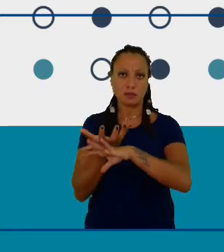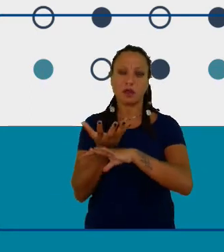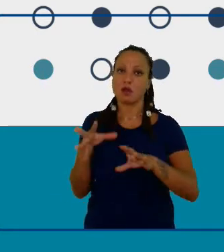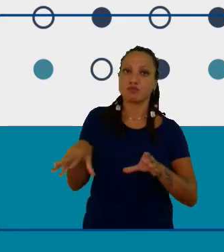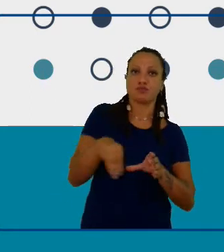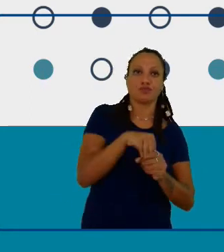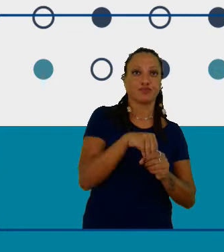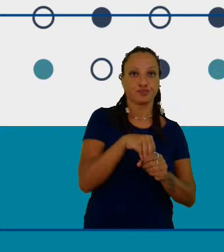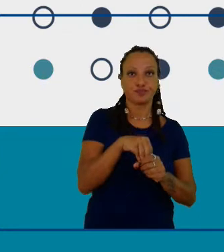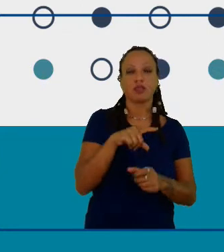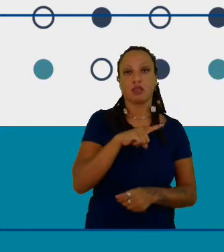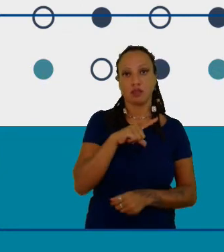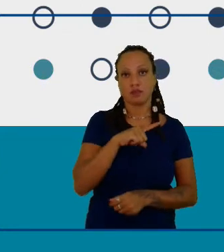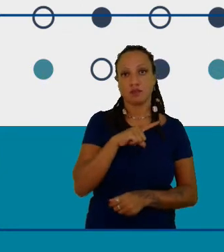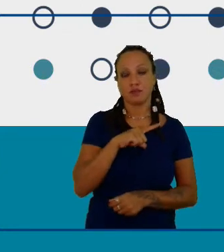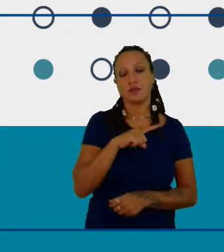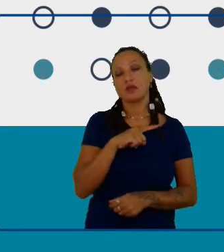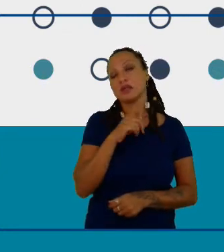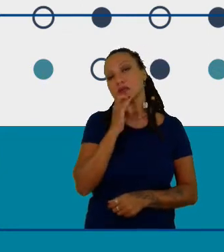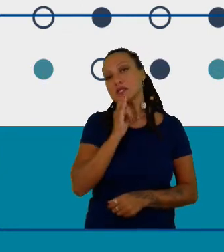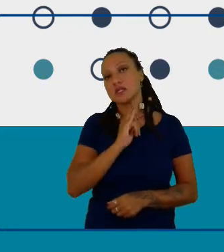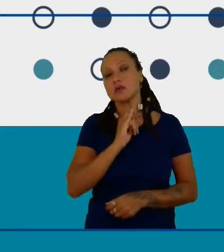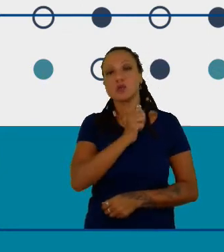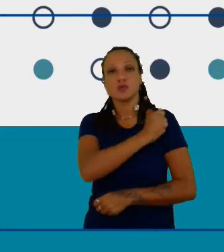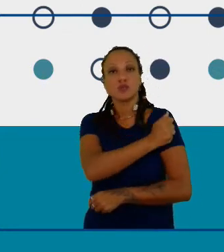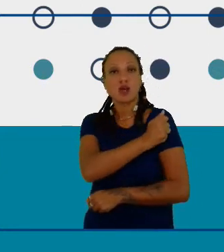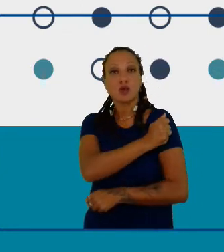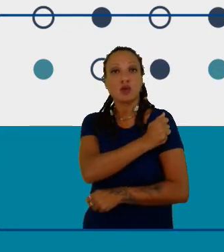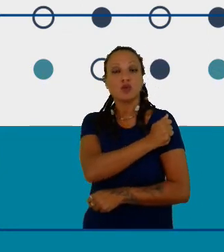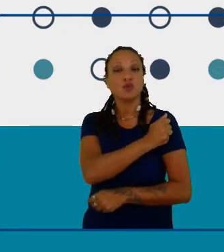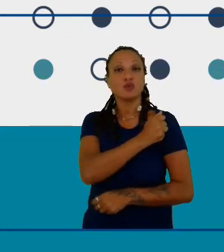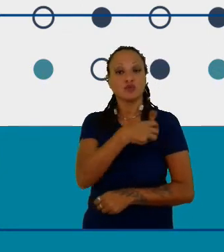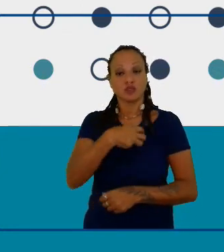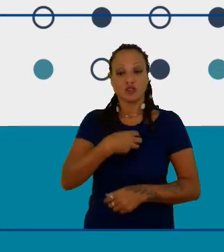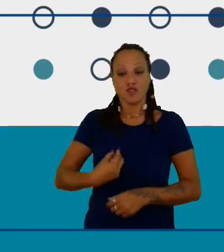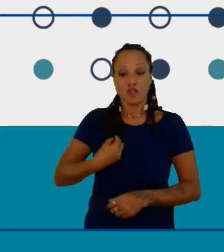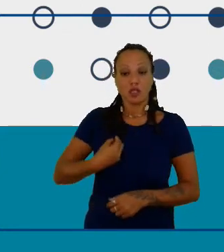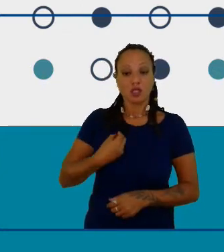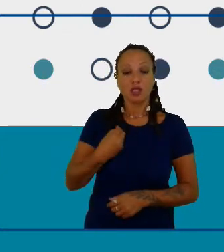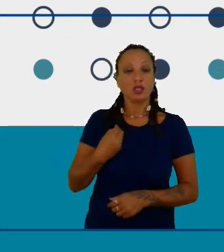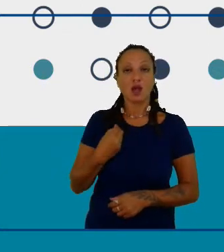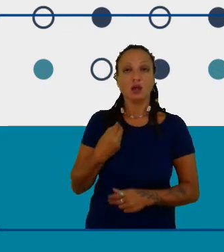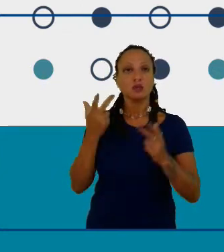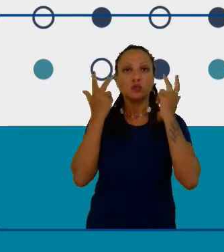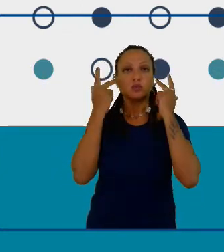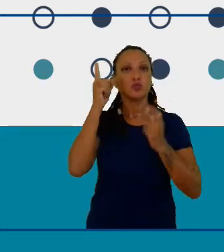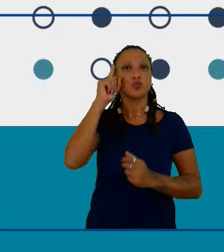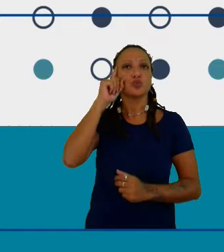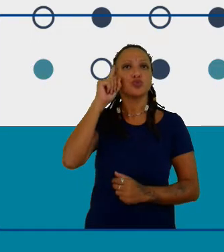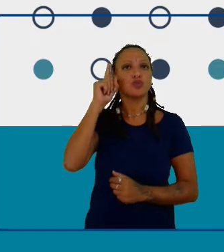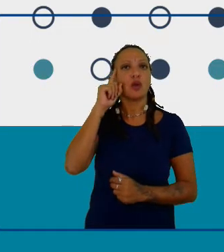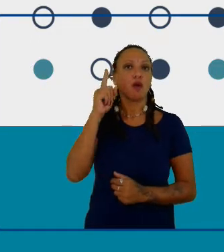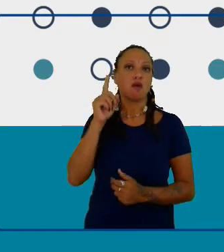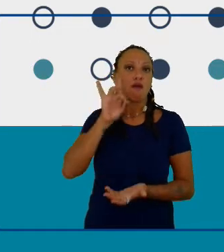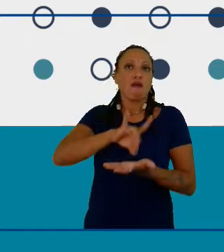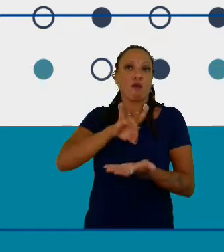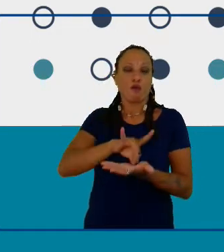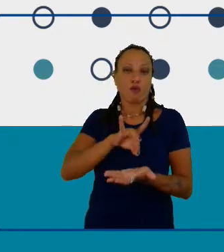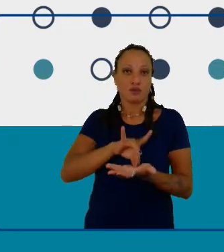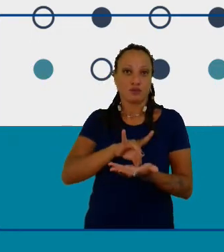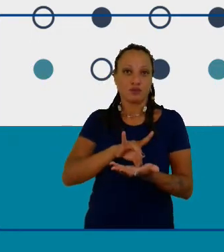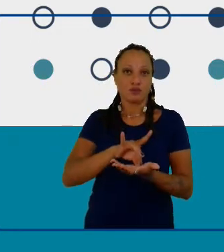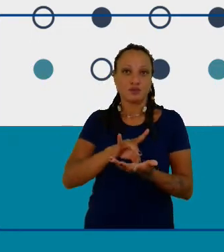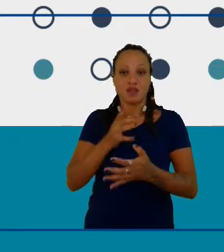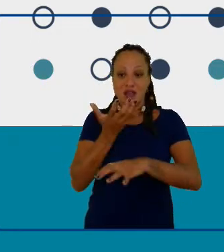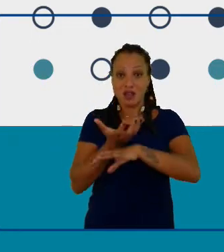colocam os alunos num contexto de vida real vendo como é que as disciplinas elas se comunicam